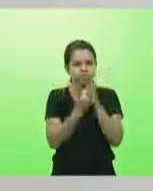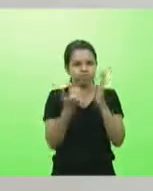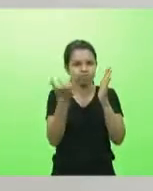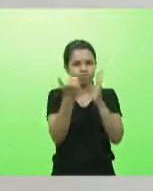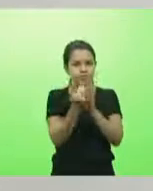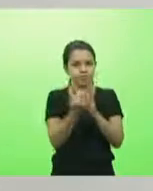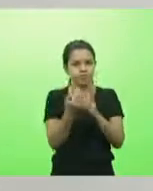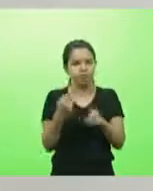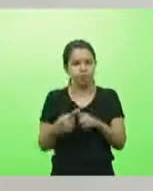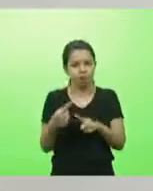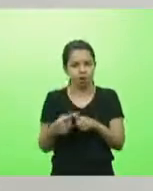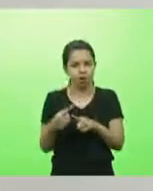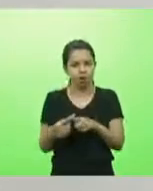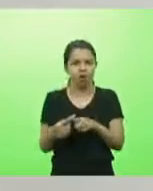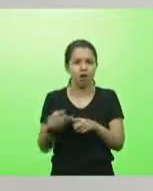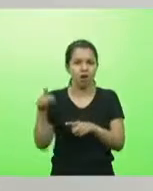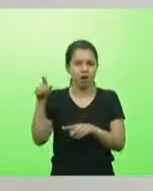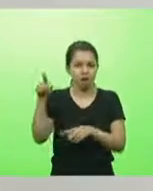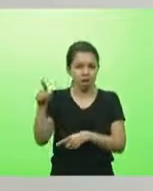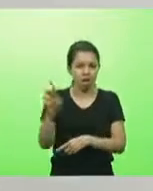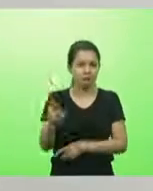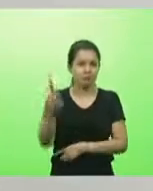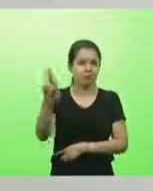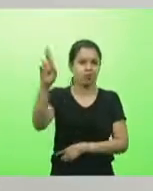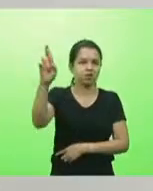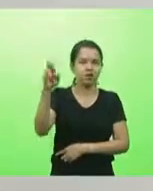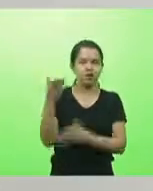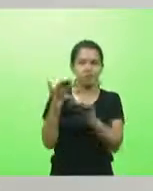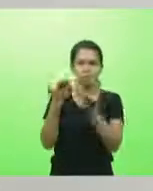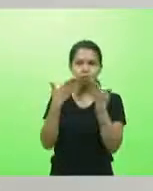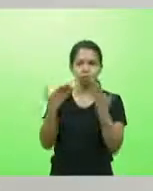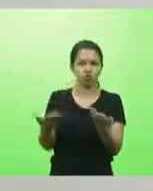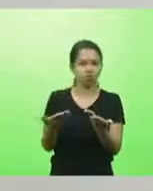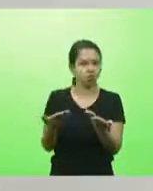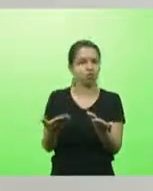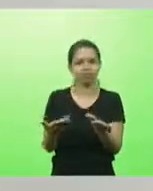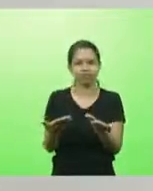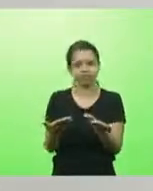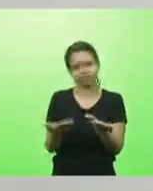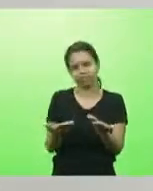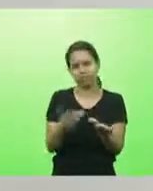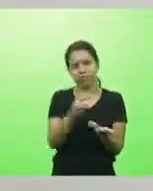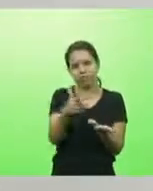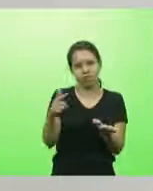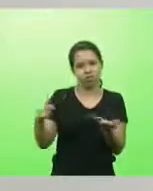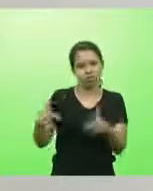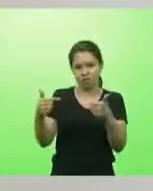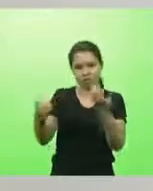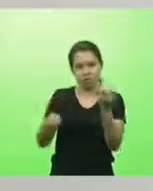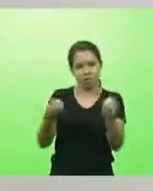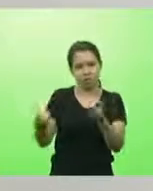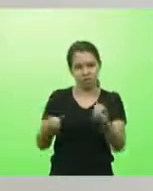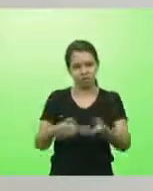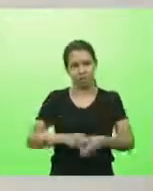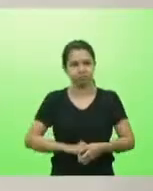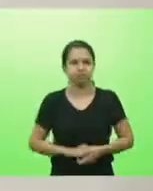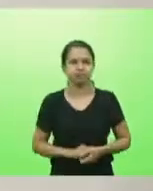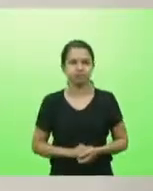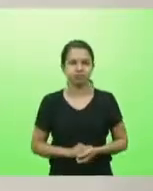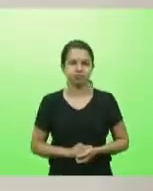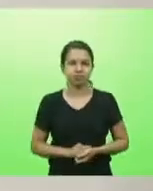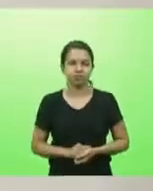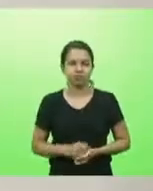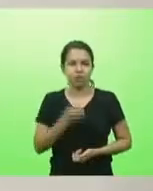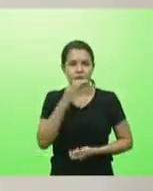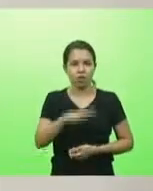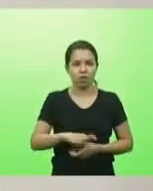liberado, liderado, por aquele que já mostrou não ter a mínima condição de enfrentar essa crise. Muito obrigado, seus presidentes. Boa